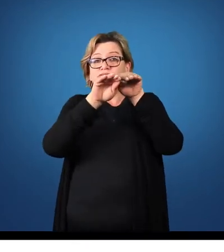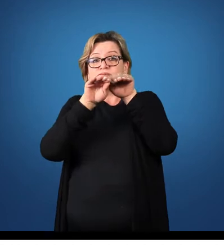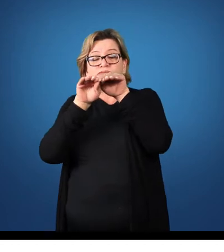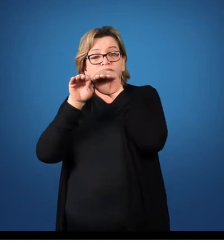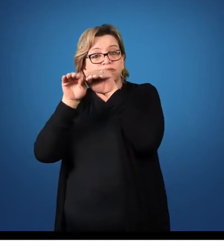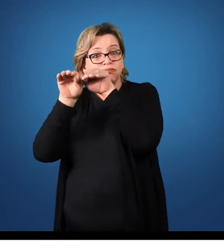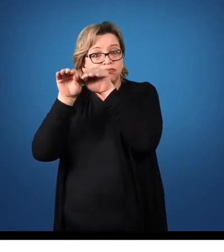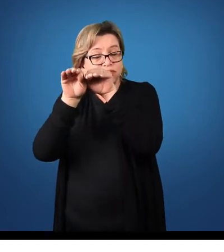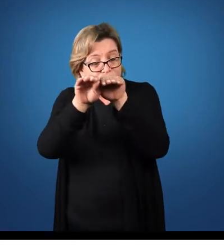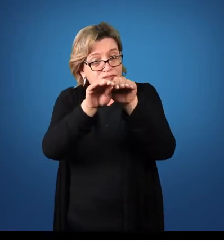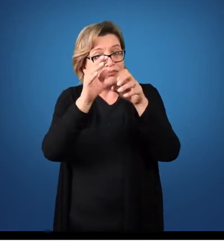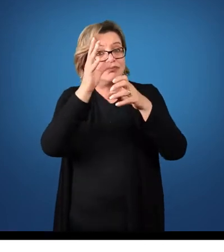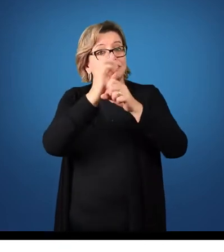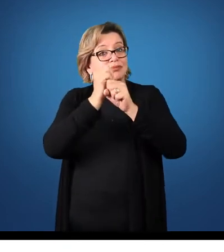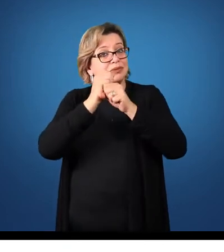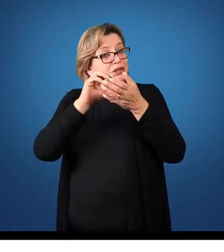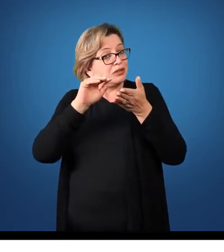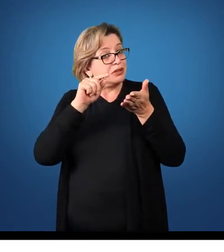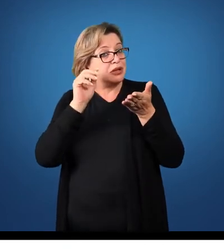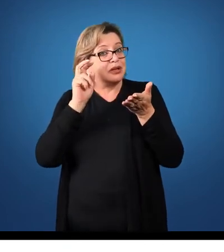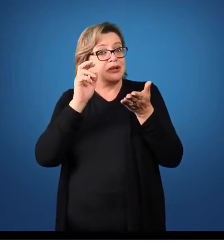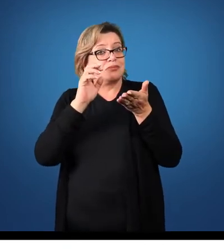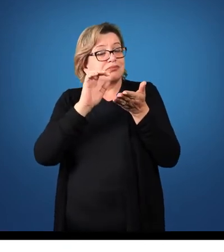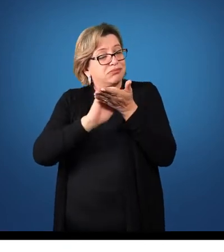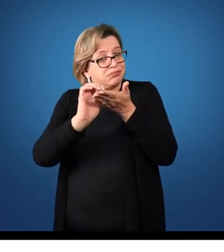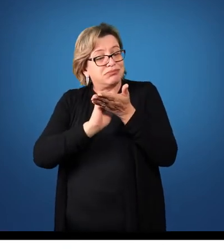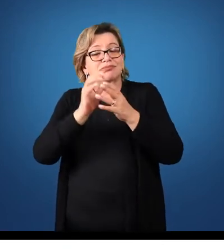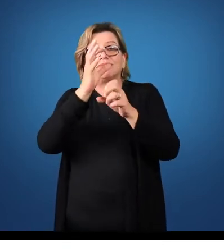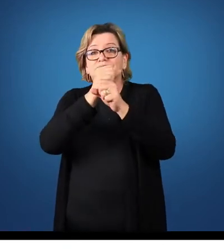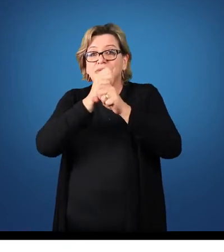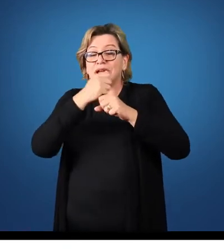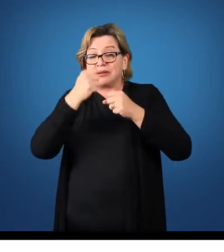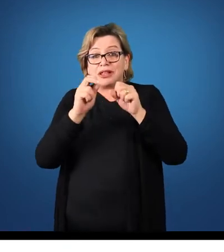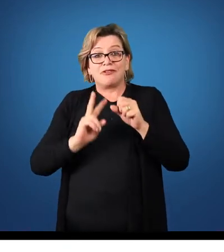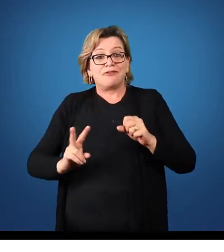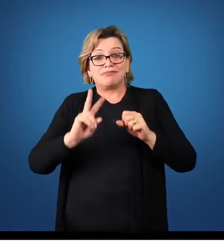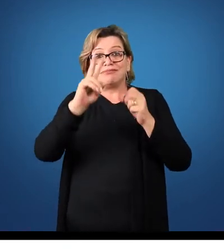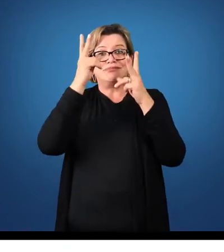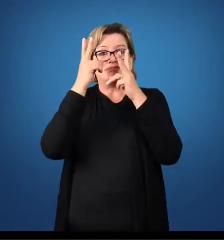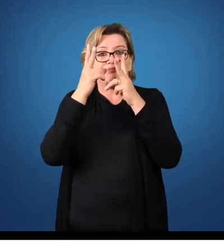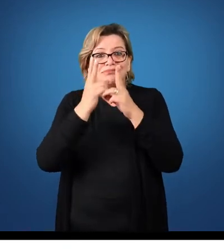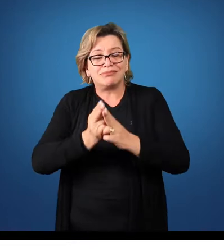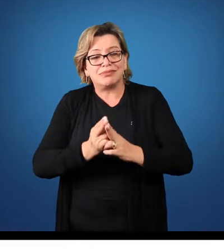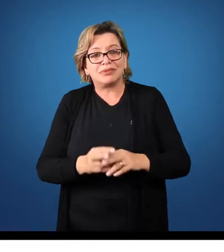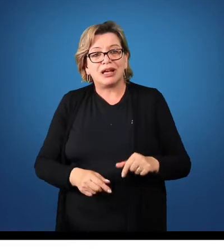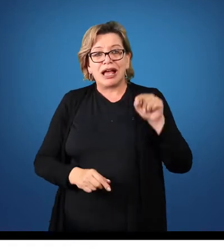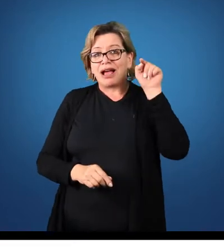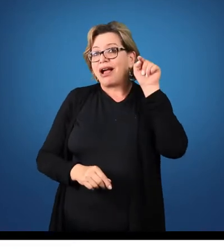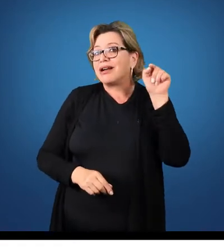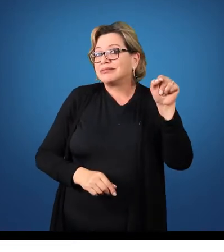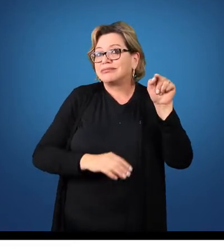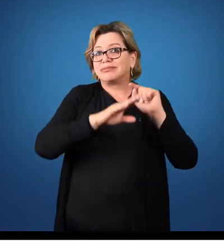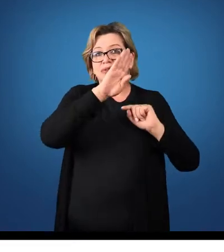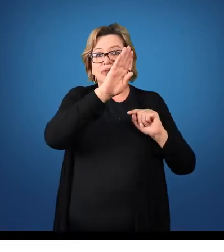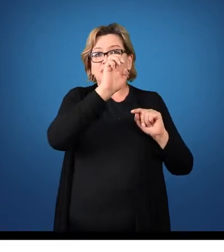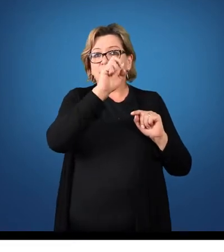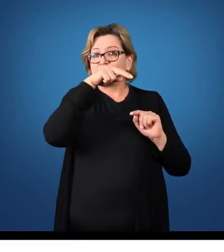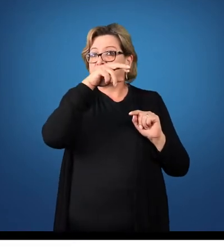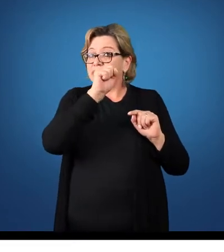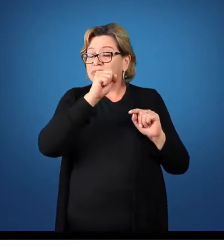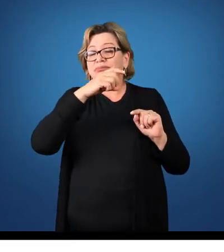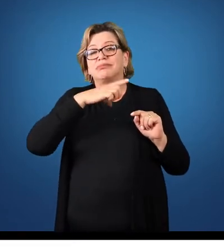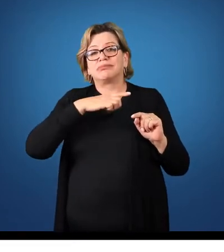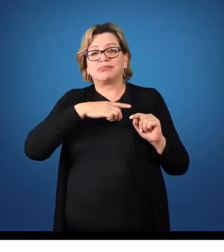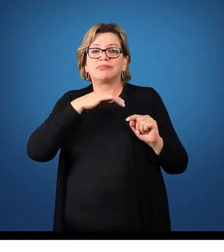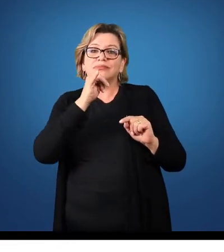demonstração contábil terão o mesmo valor. Dentro dos bens e direitos eu tenho, por exemplo,